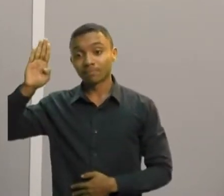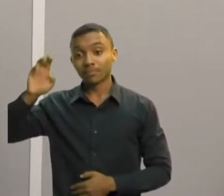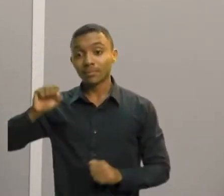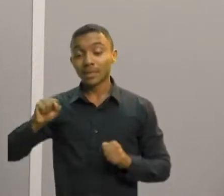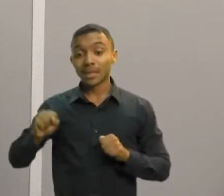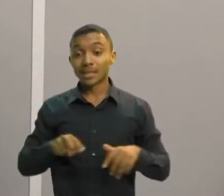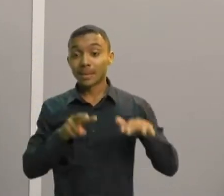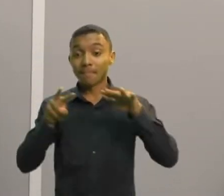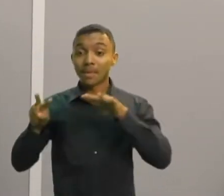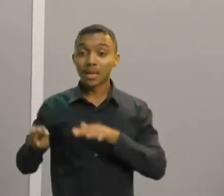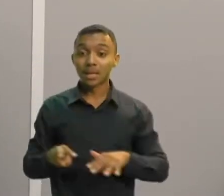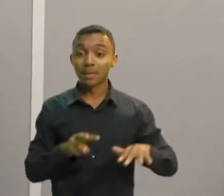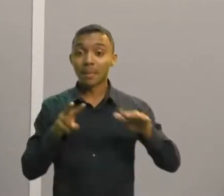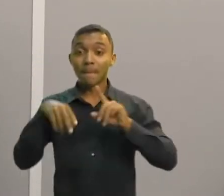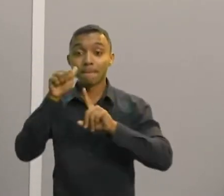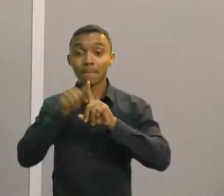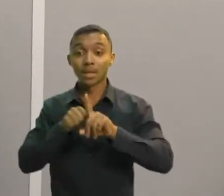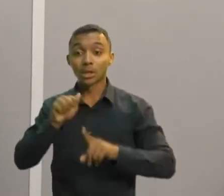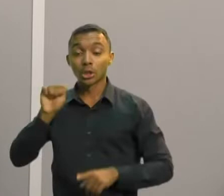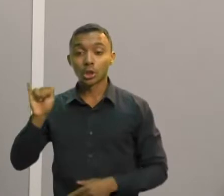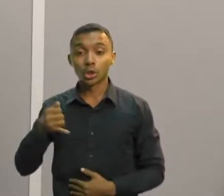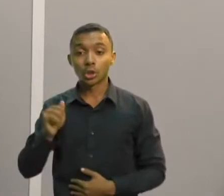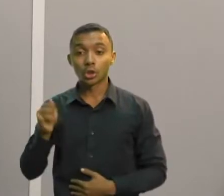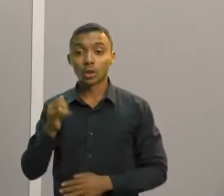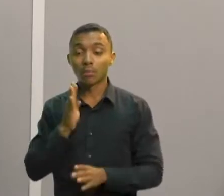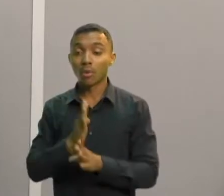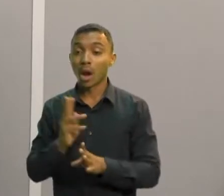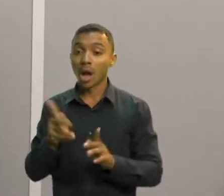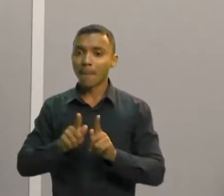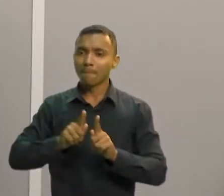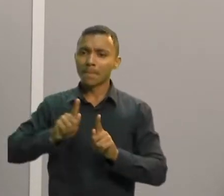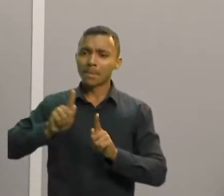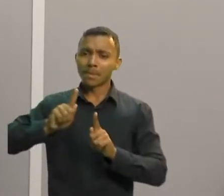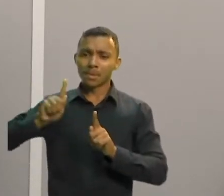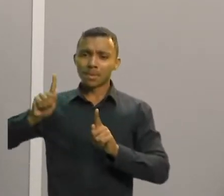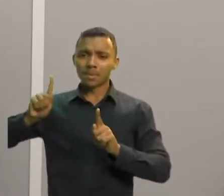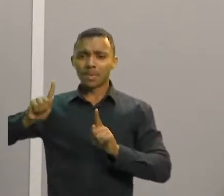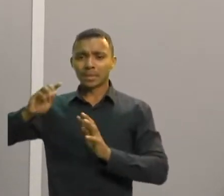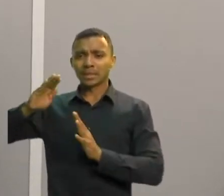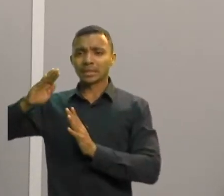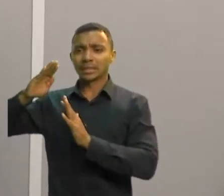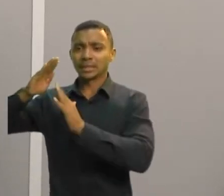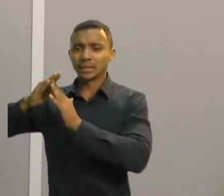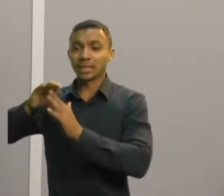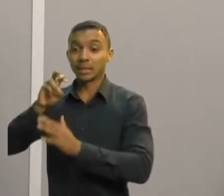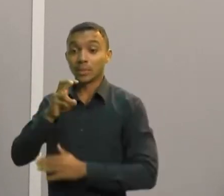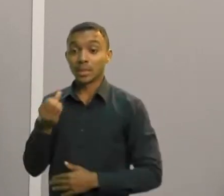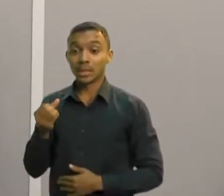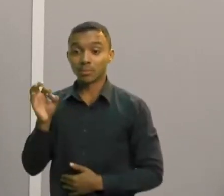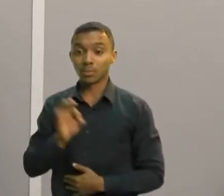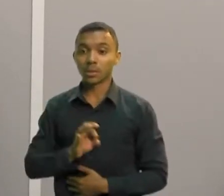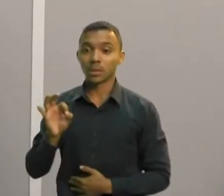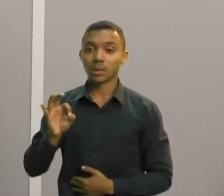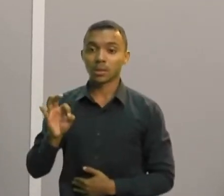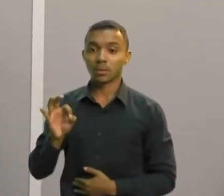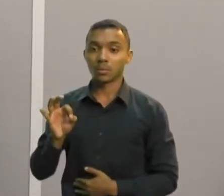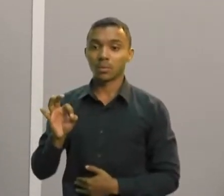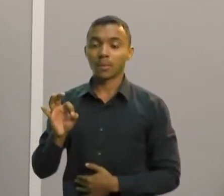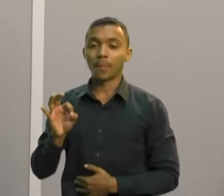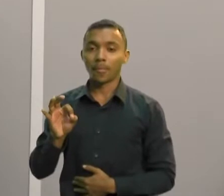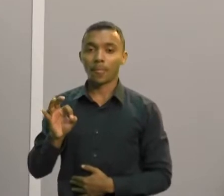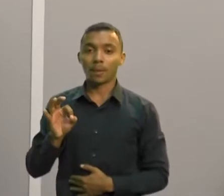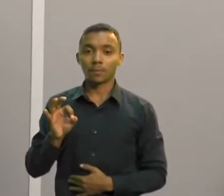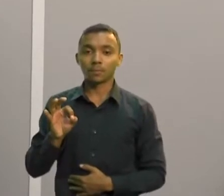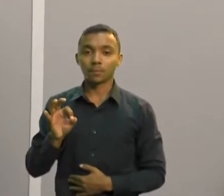janeiro, onde a gente chegou a um pico de positividade das nossas amostras de 56%, chegando aí a alguns